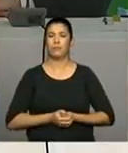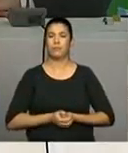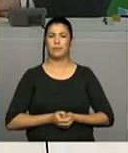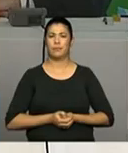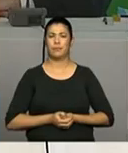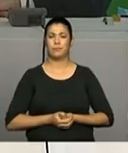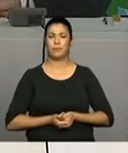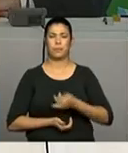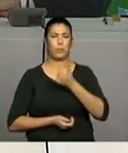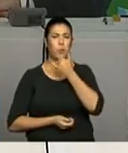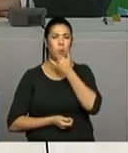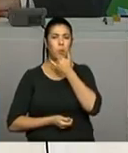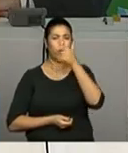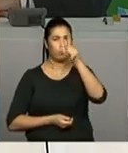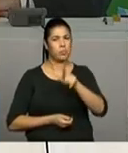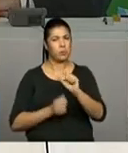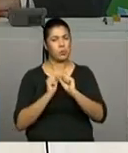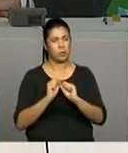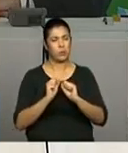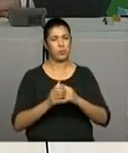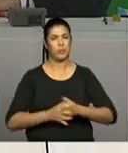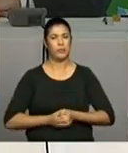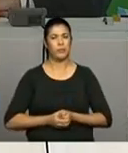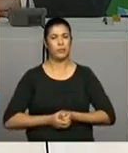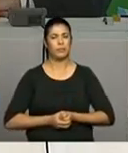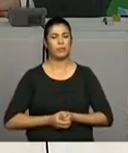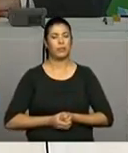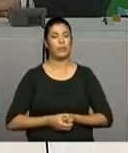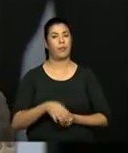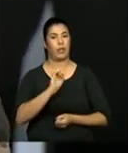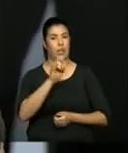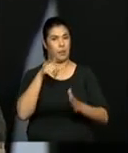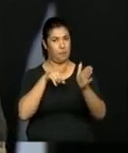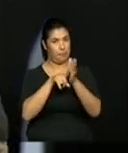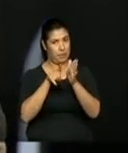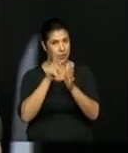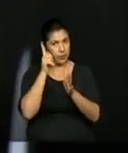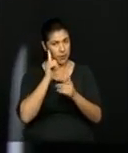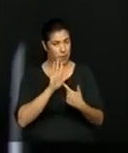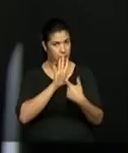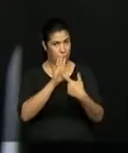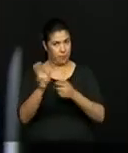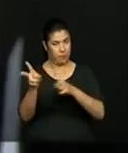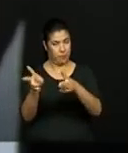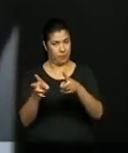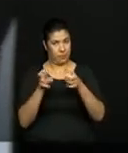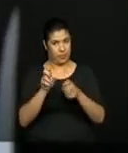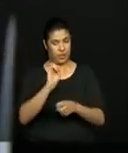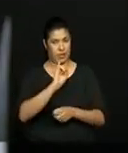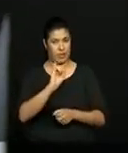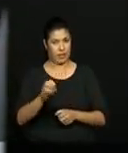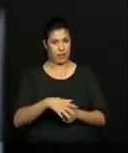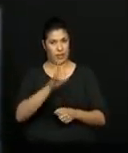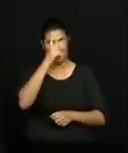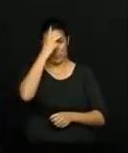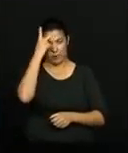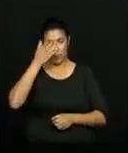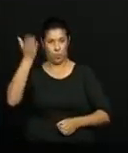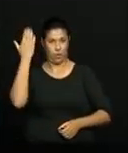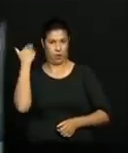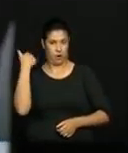Desculpa, pode repetir? Se a pesquisa captou, se leitores de